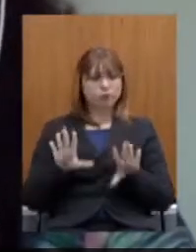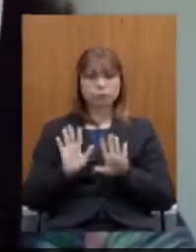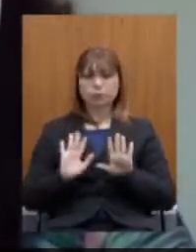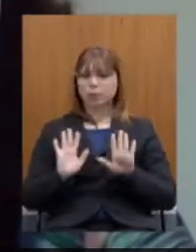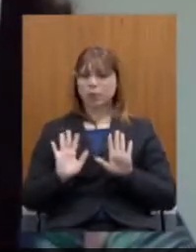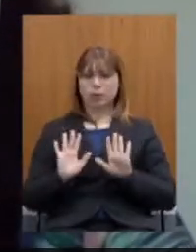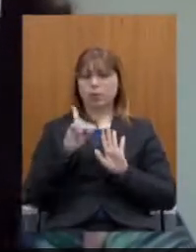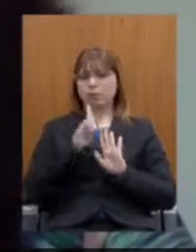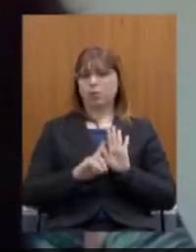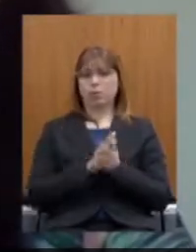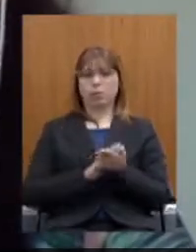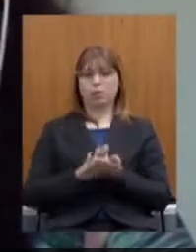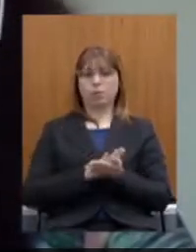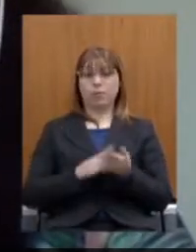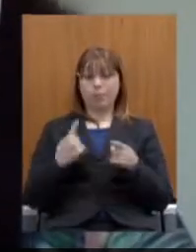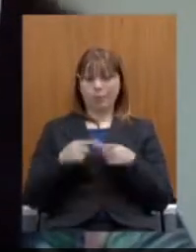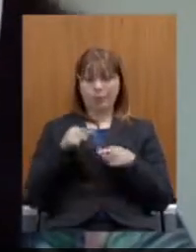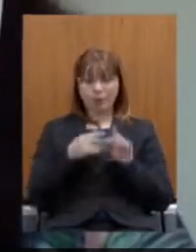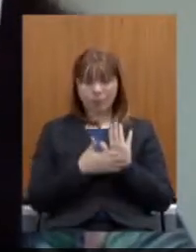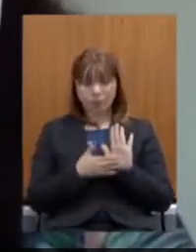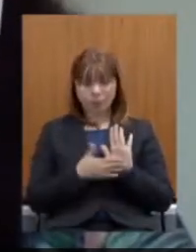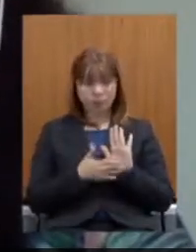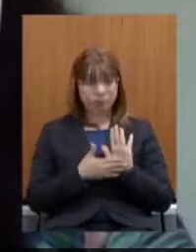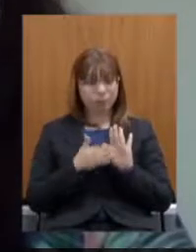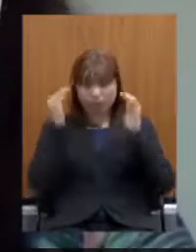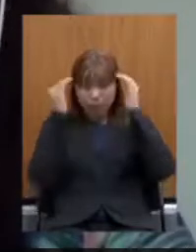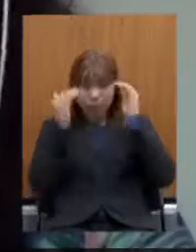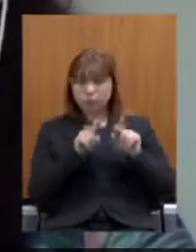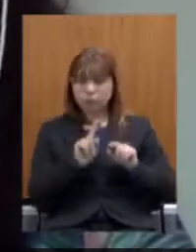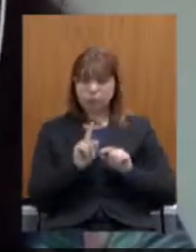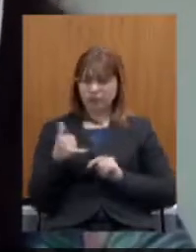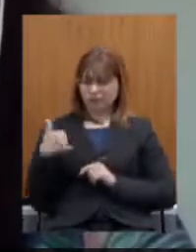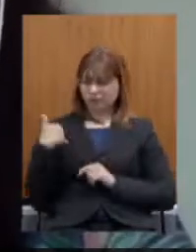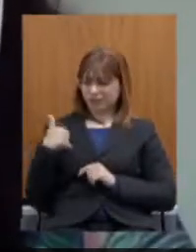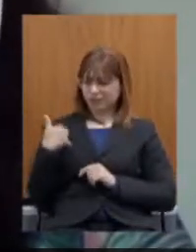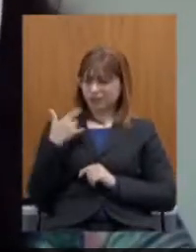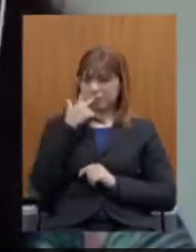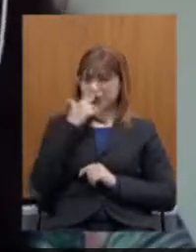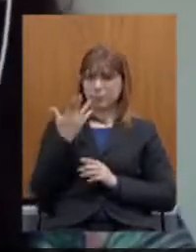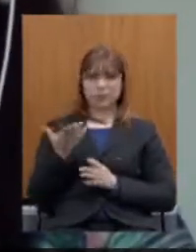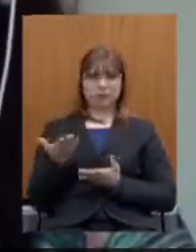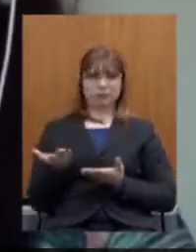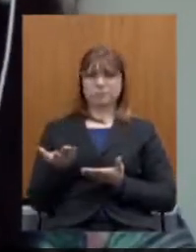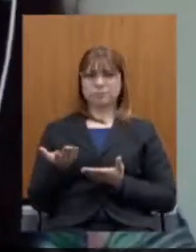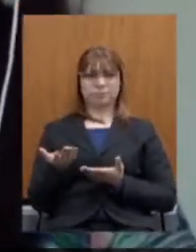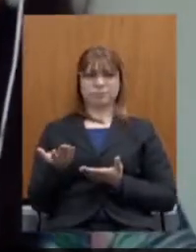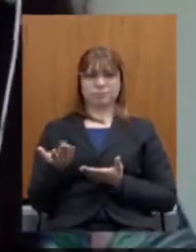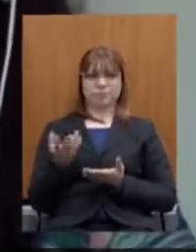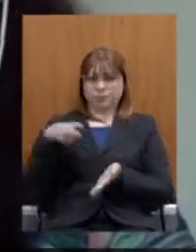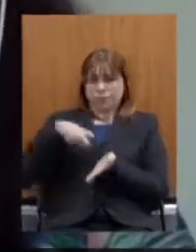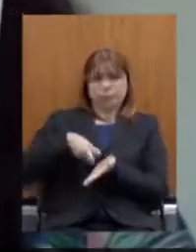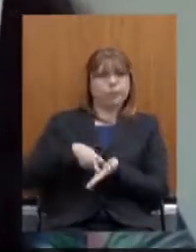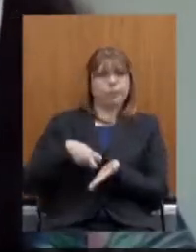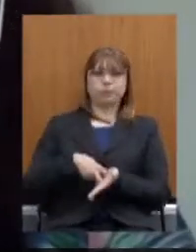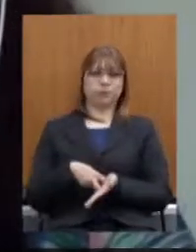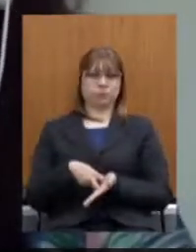está na proposta não leva isso em conta. A idade virou uma punição.